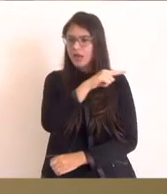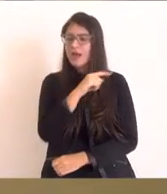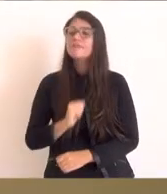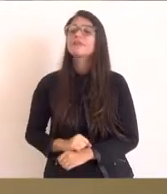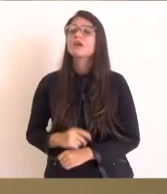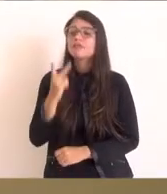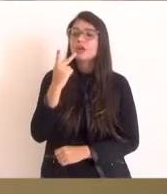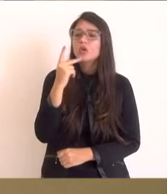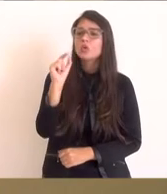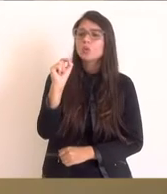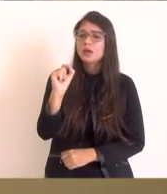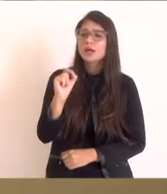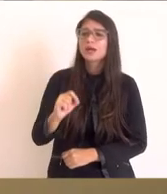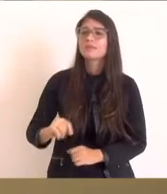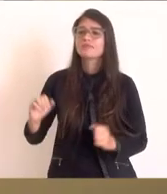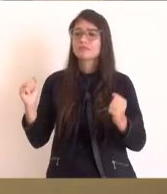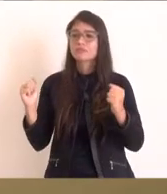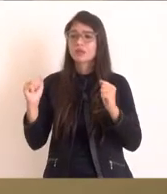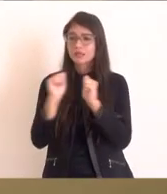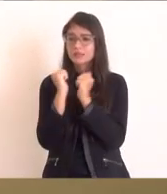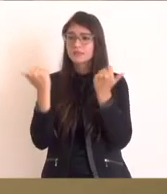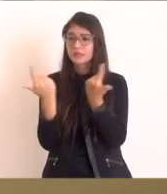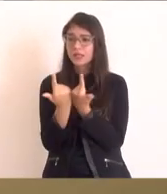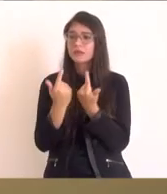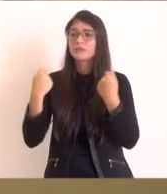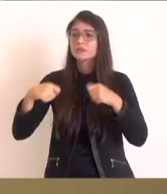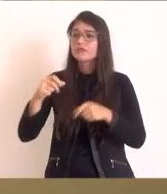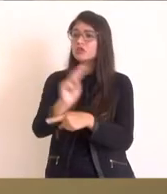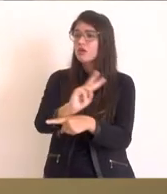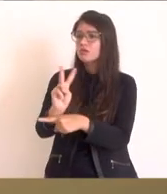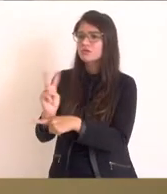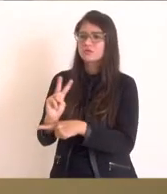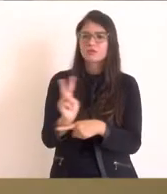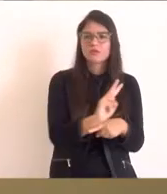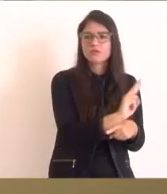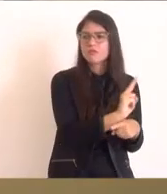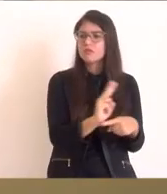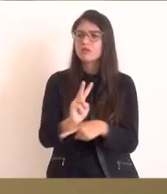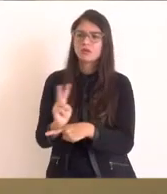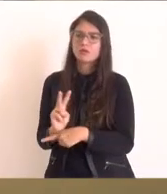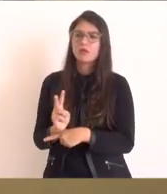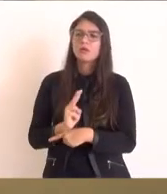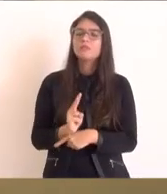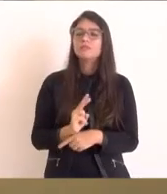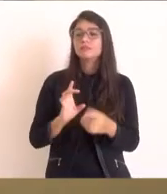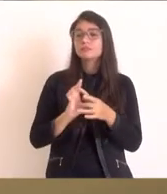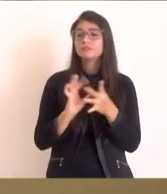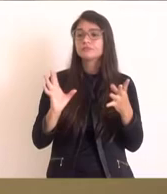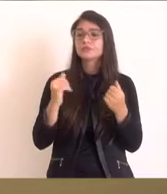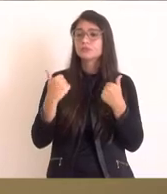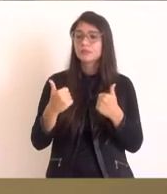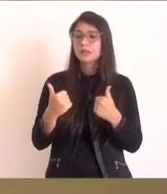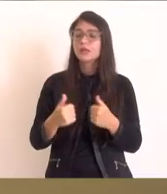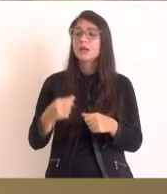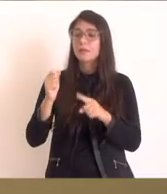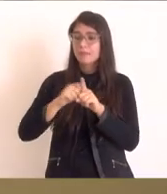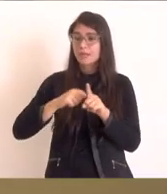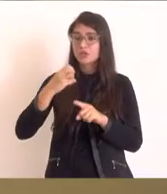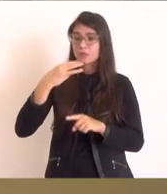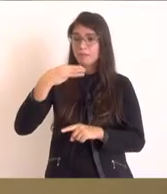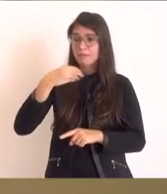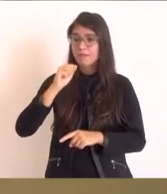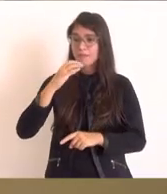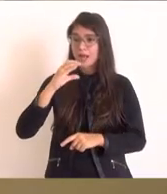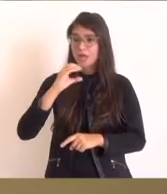nossa, lá da Assembleia, a fiscalização que permitiu. Nós, agora, no início de março, criamos uma CPI